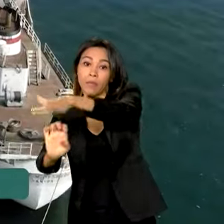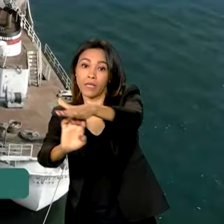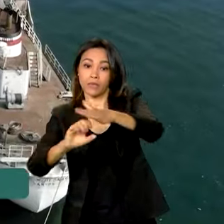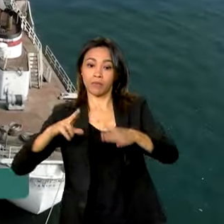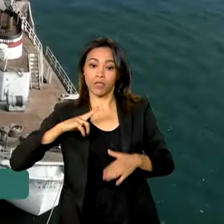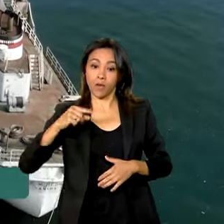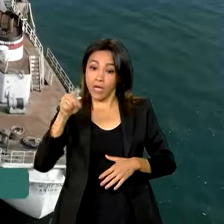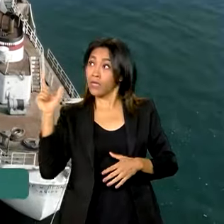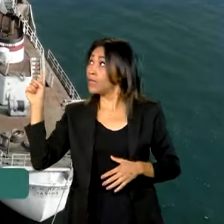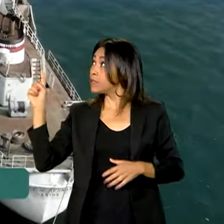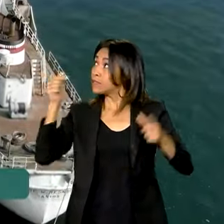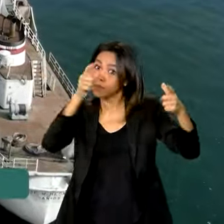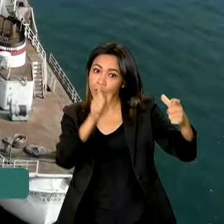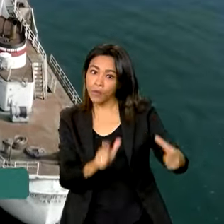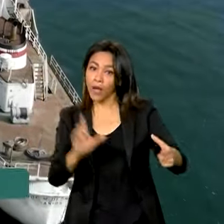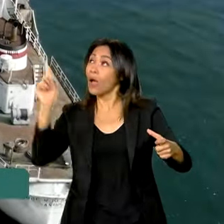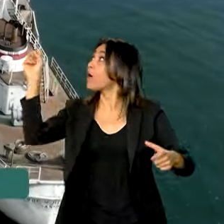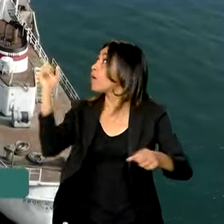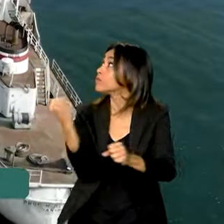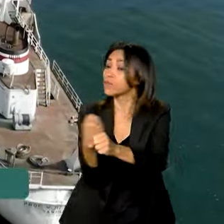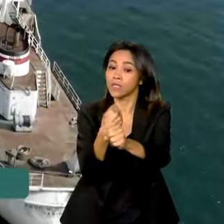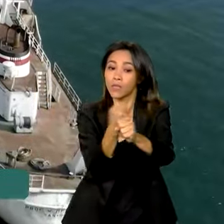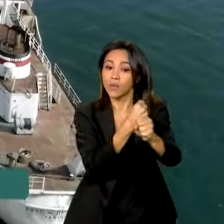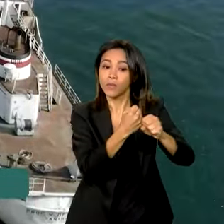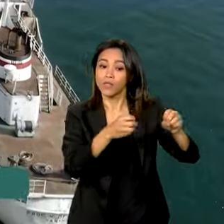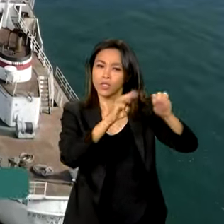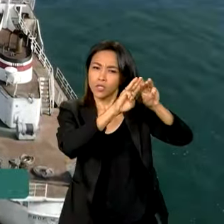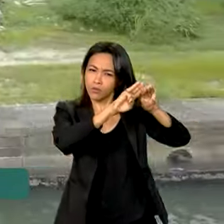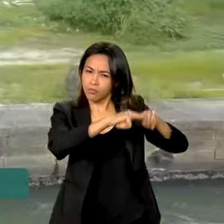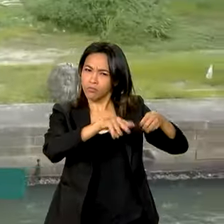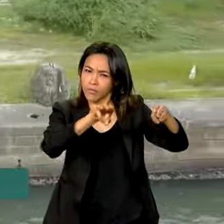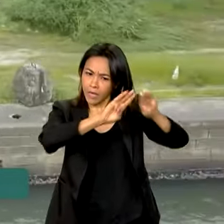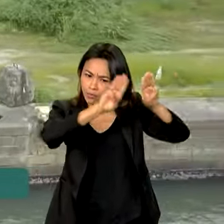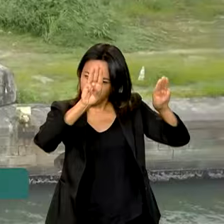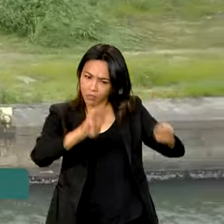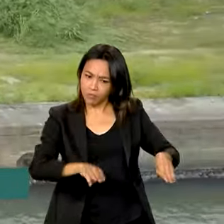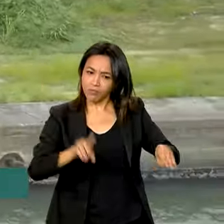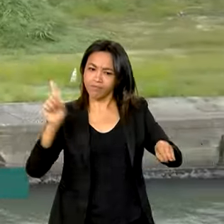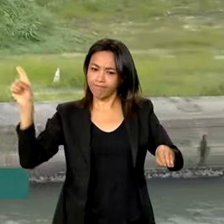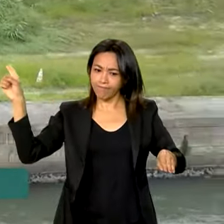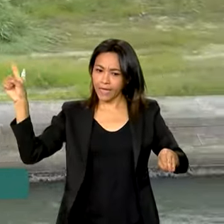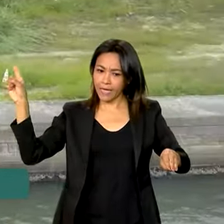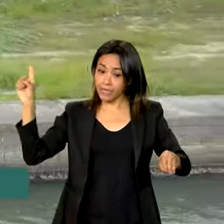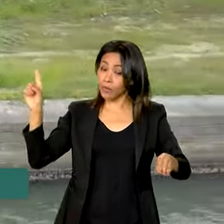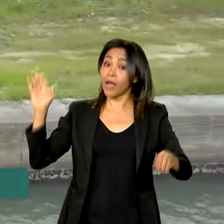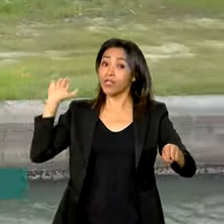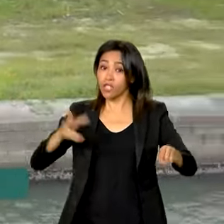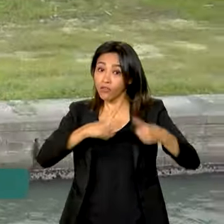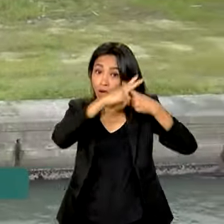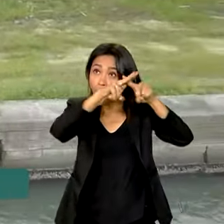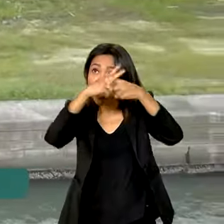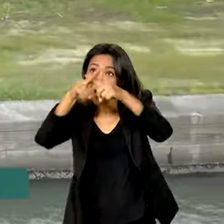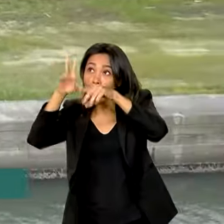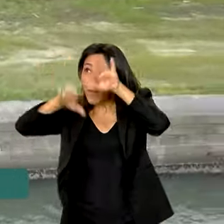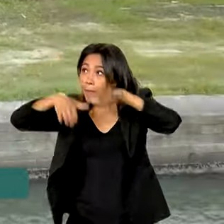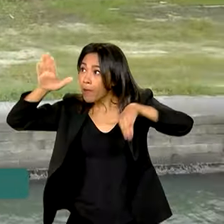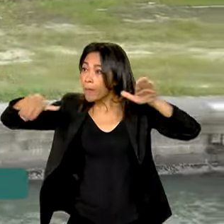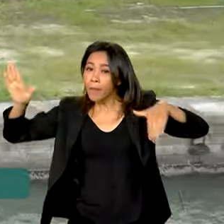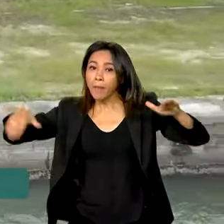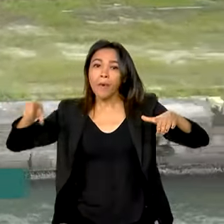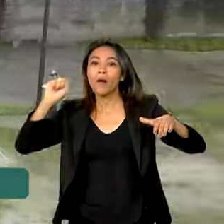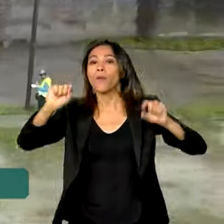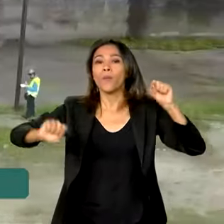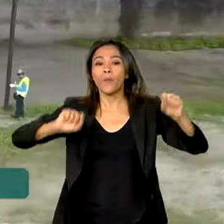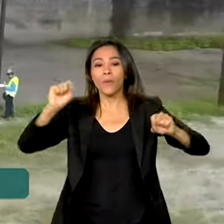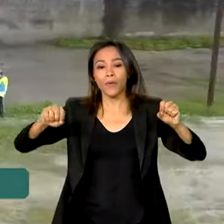Parque Valongo está sendo construído aí no Centro Histórico de Santos. Você vê as imagens. Essa área foi revitalizada para resgatar o